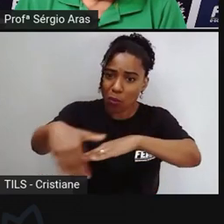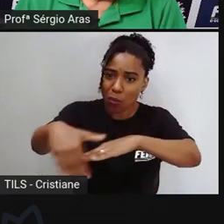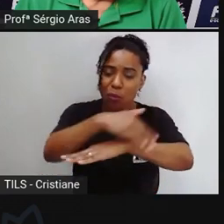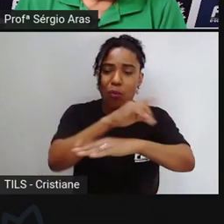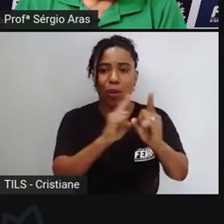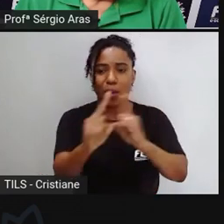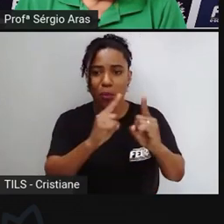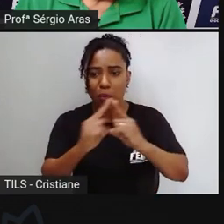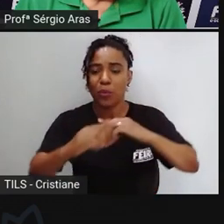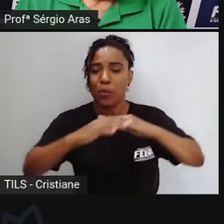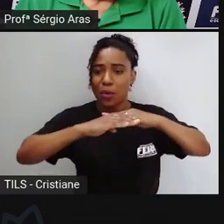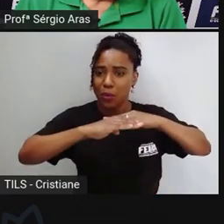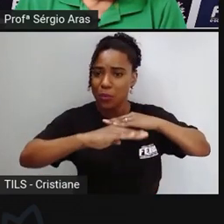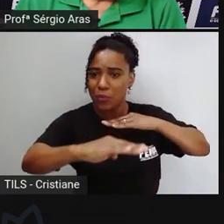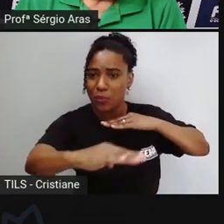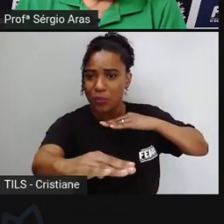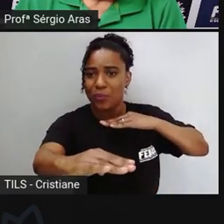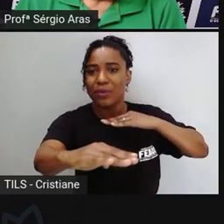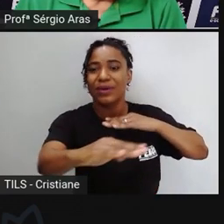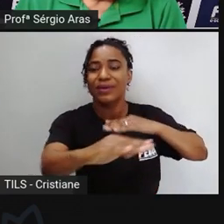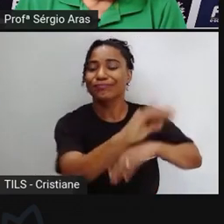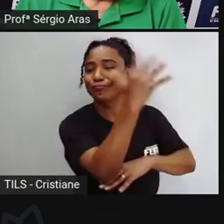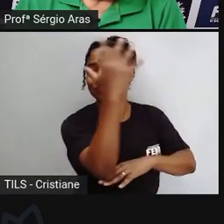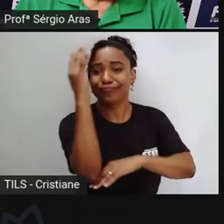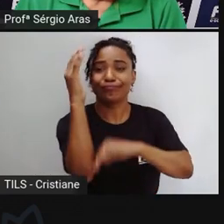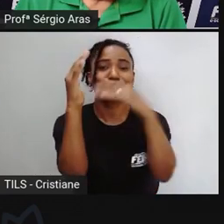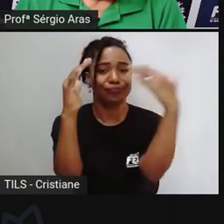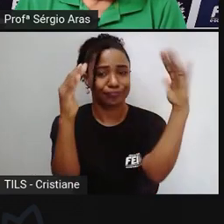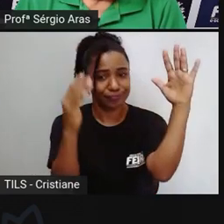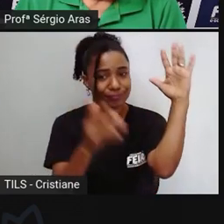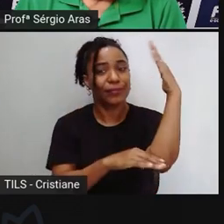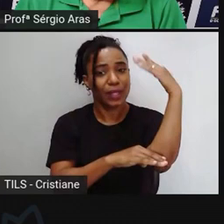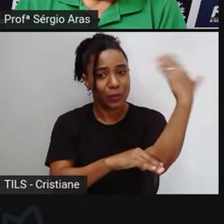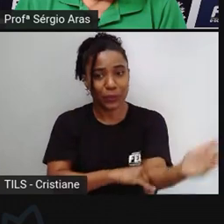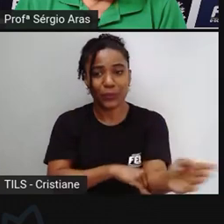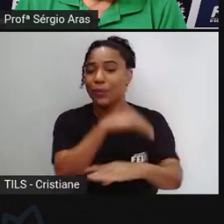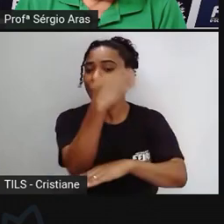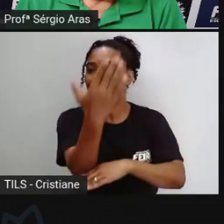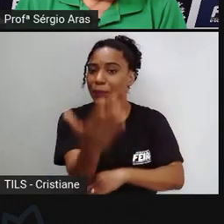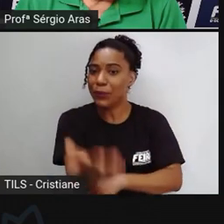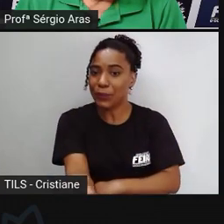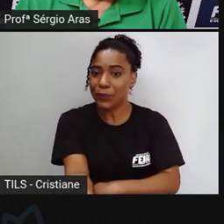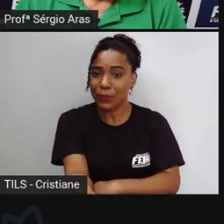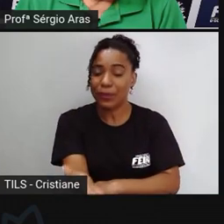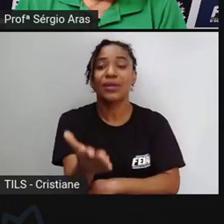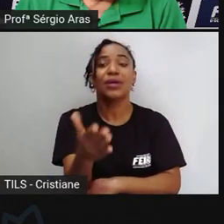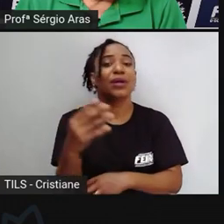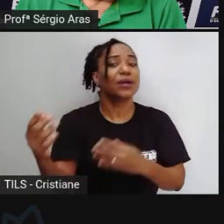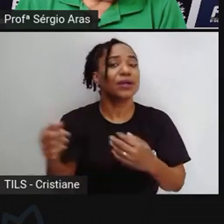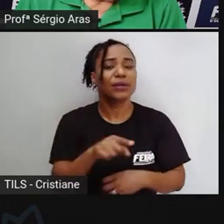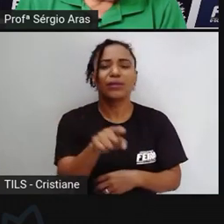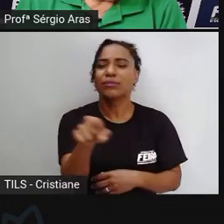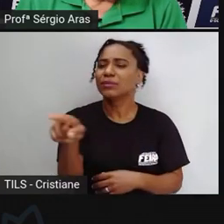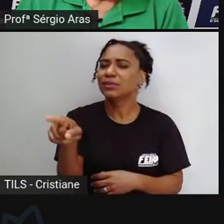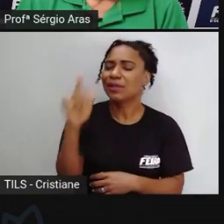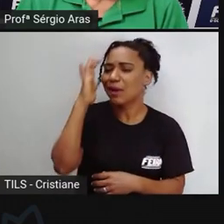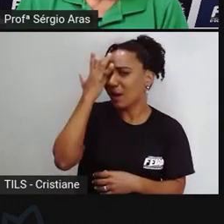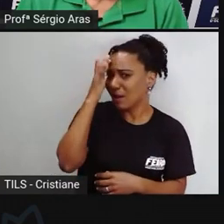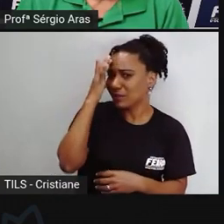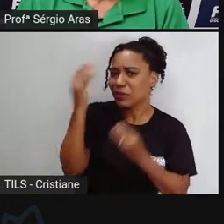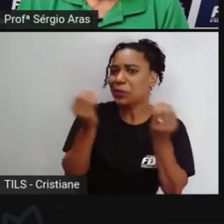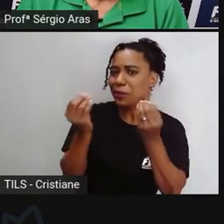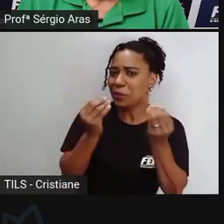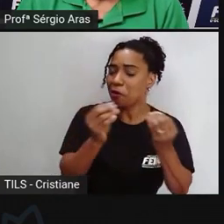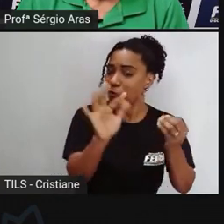é que o senhor avalia, do ponto de vista histórico, esse crescimento da nossa cidade associado ao meio ambiente, ao